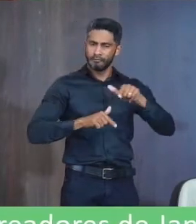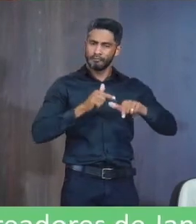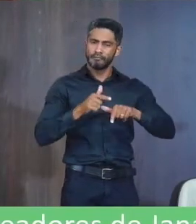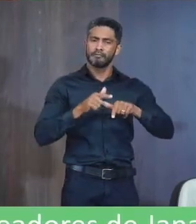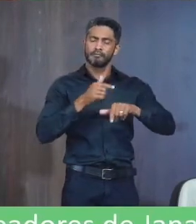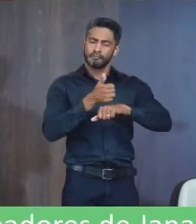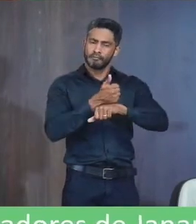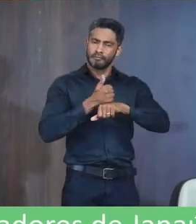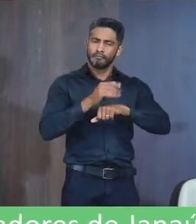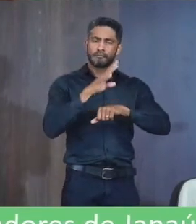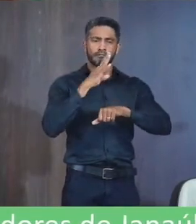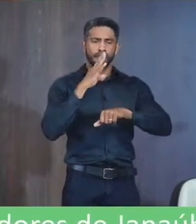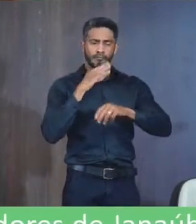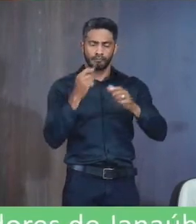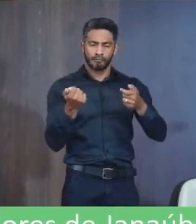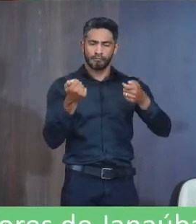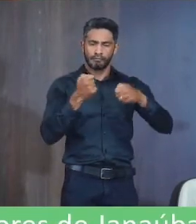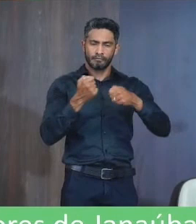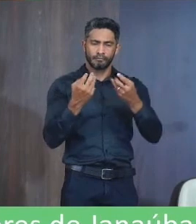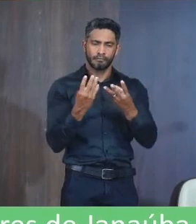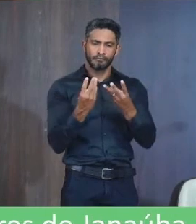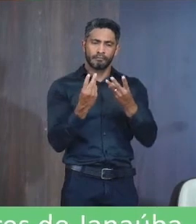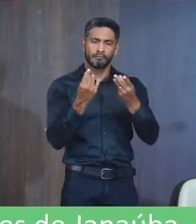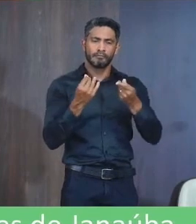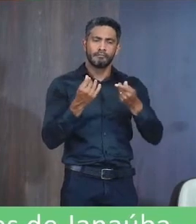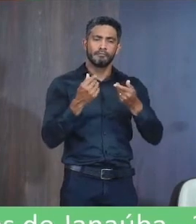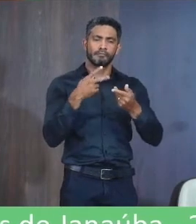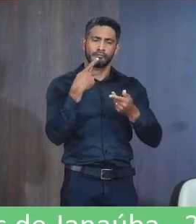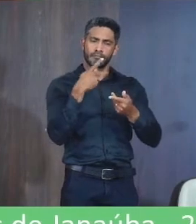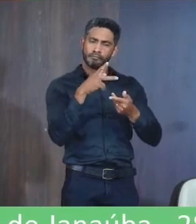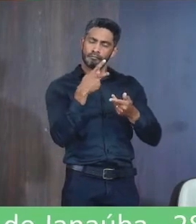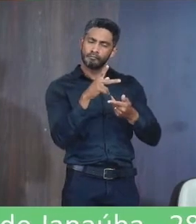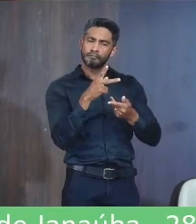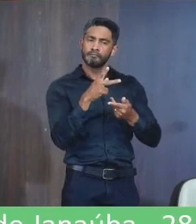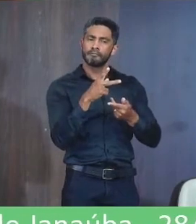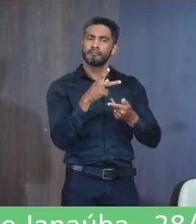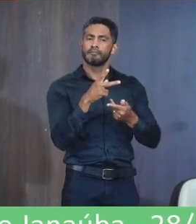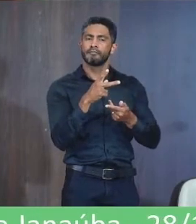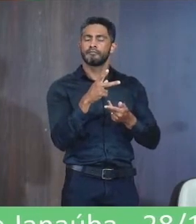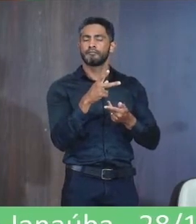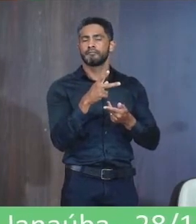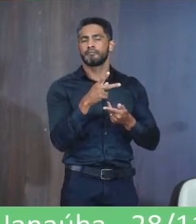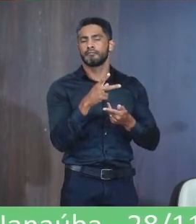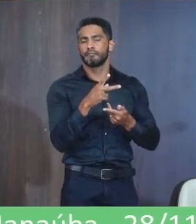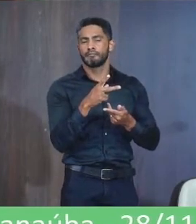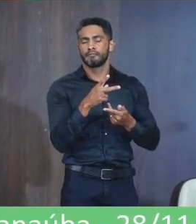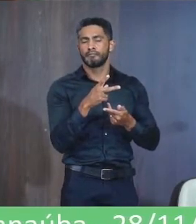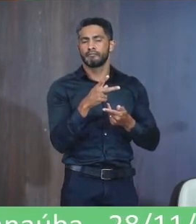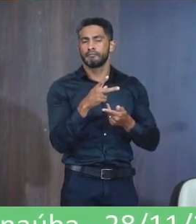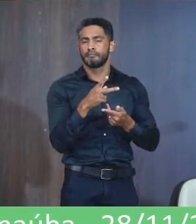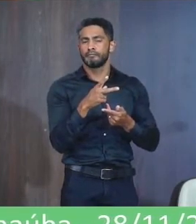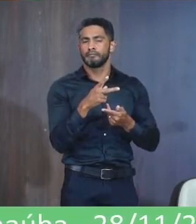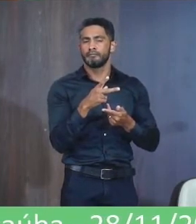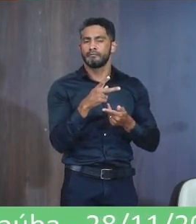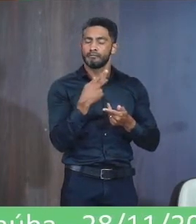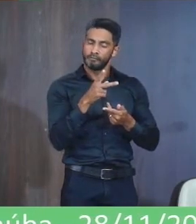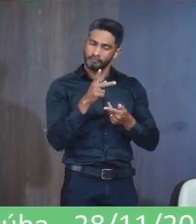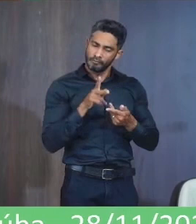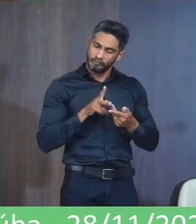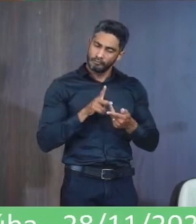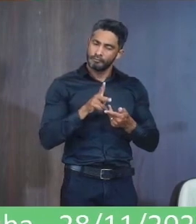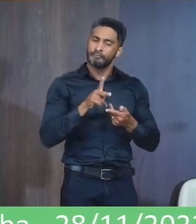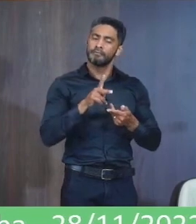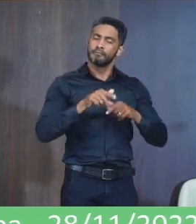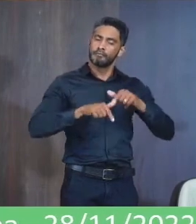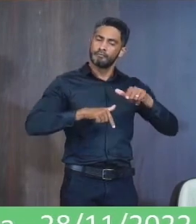reconhecida Por sua competência E eficiência Sua carteira Ressaltando Sua carreira